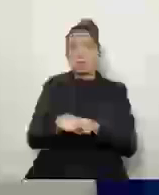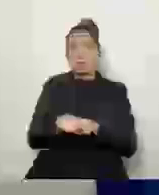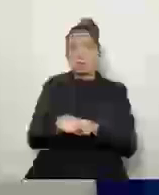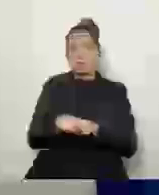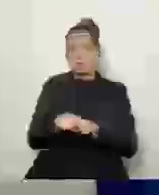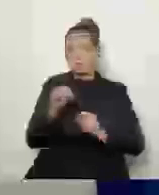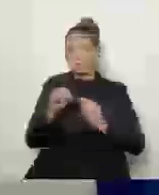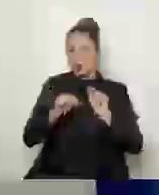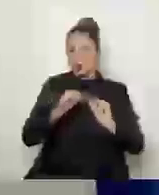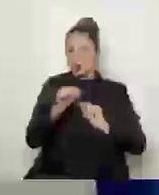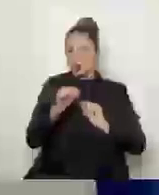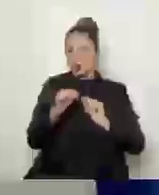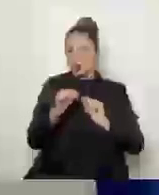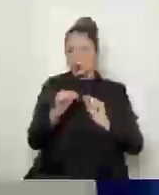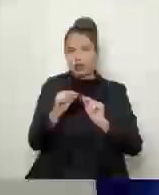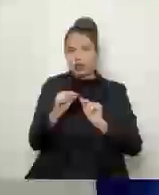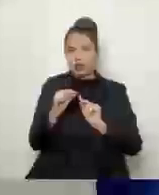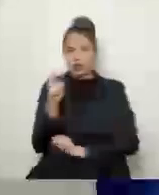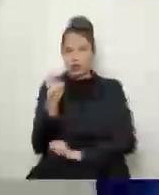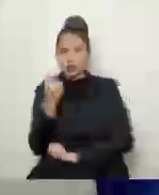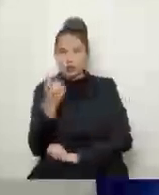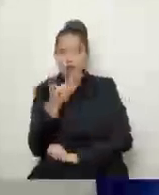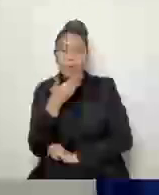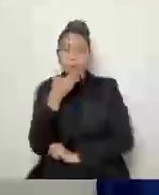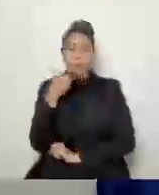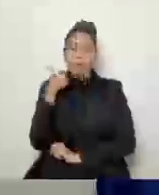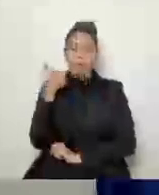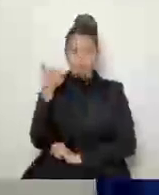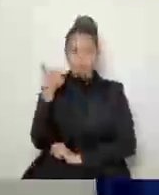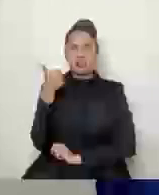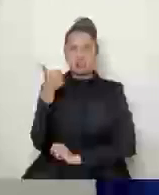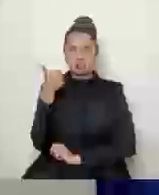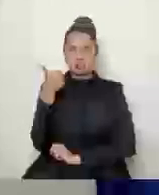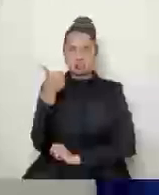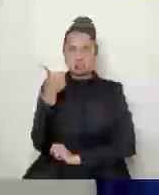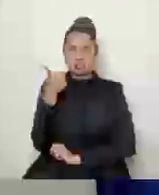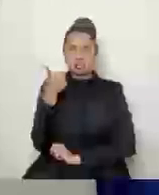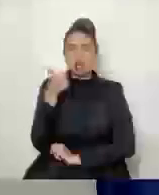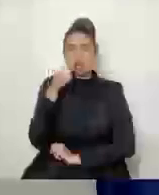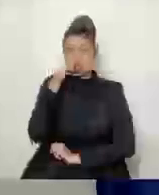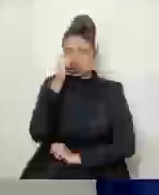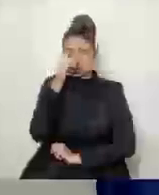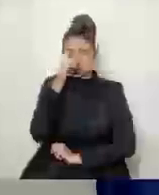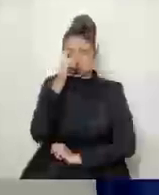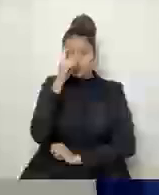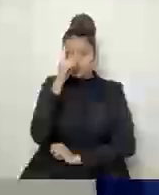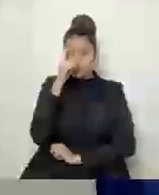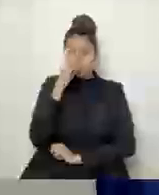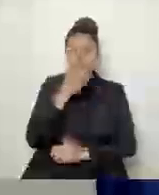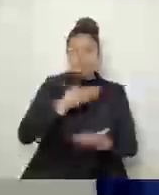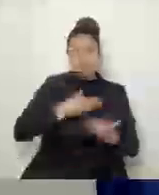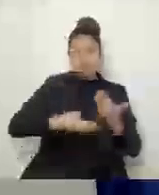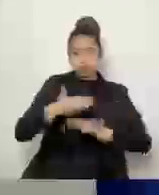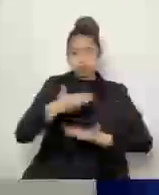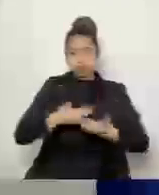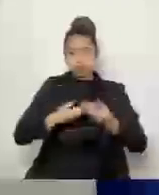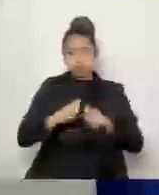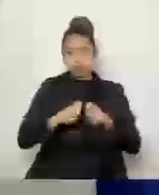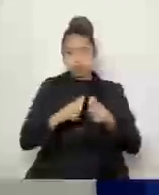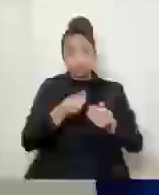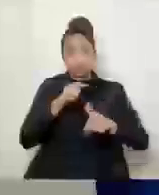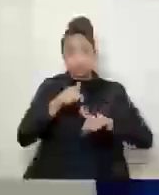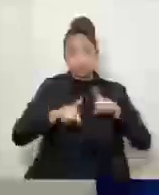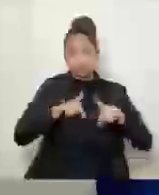serviços que o hospital, ele tem para nos desenvolver. E, na nossa comunidade, nós temos um